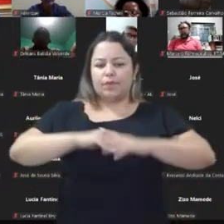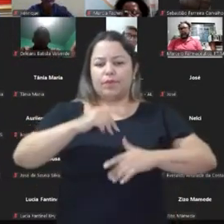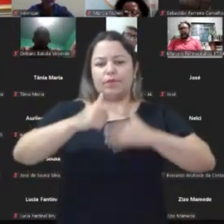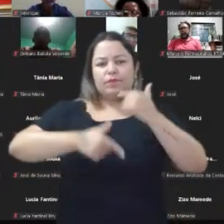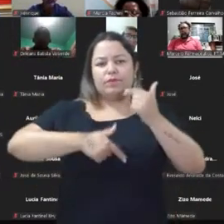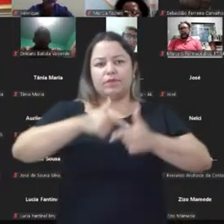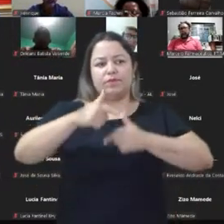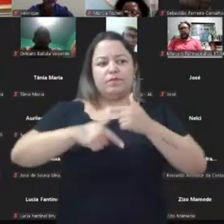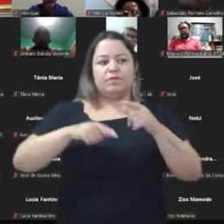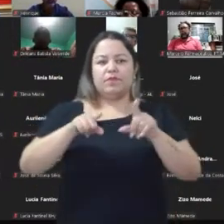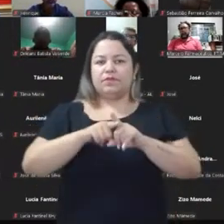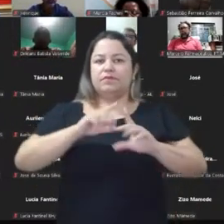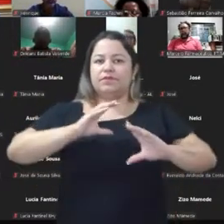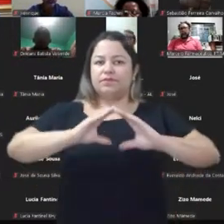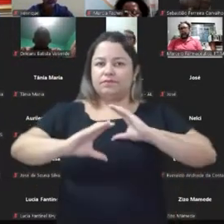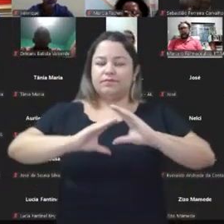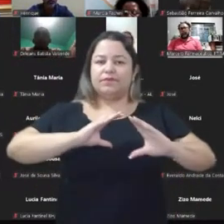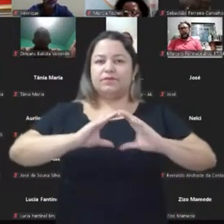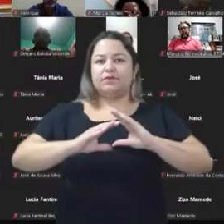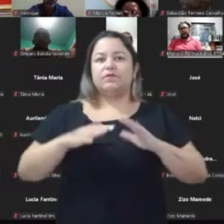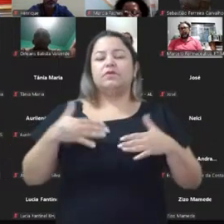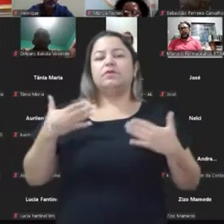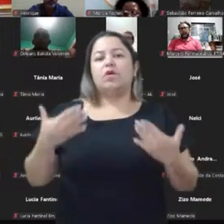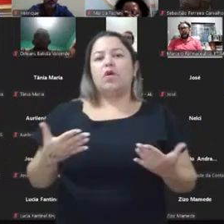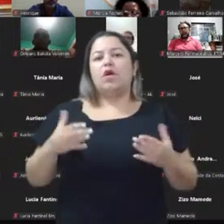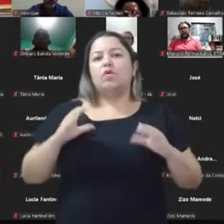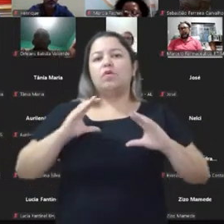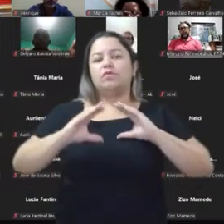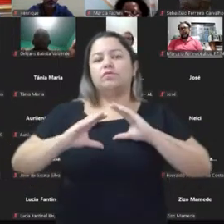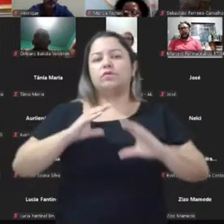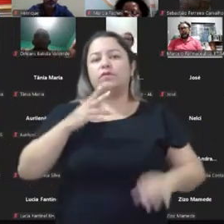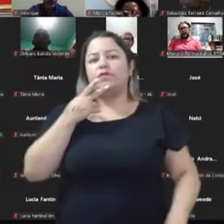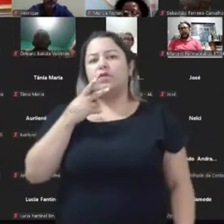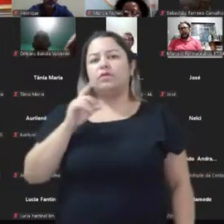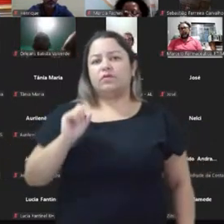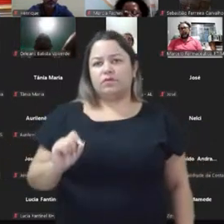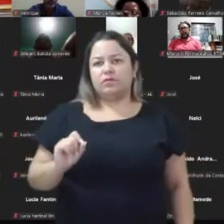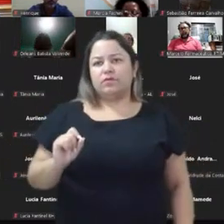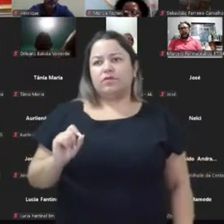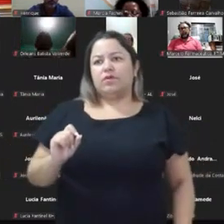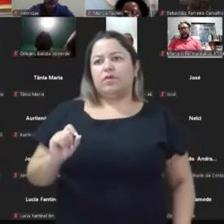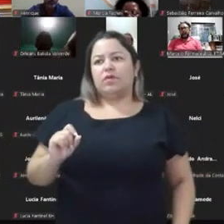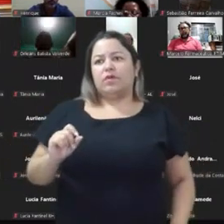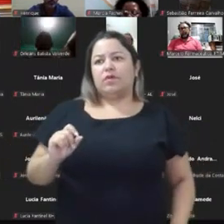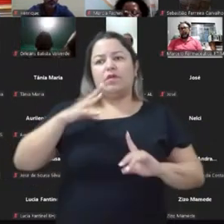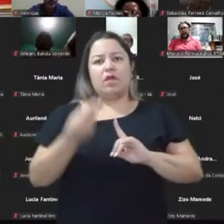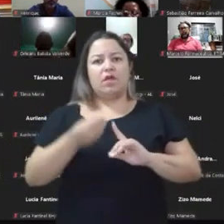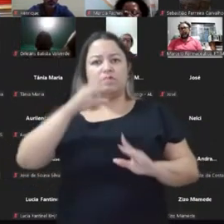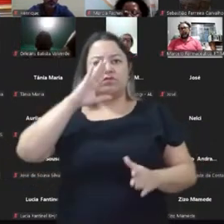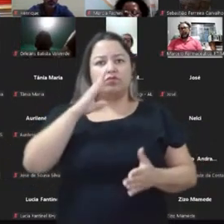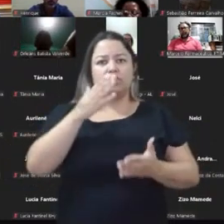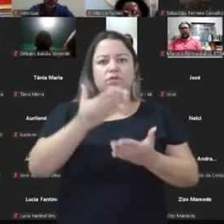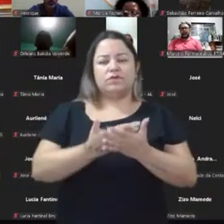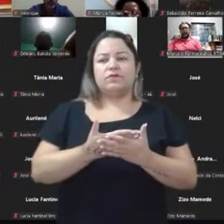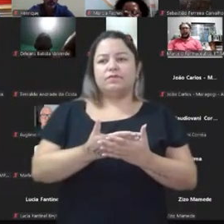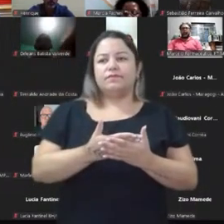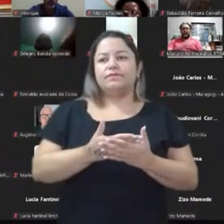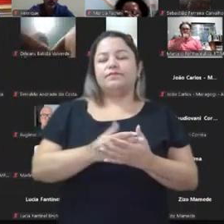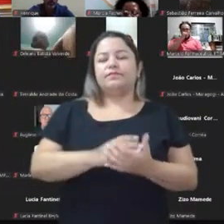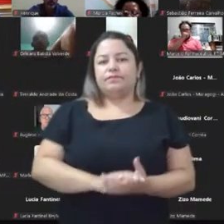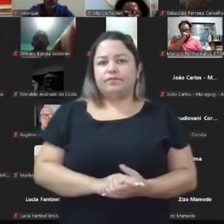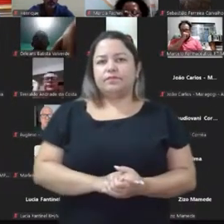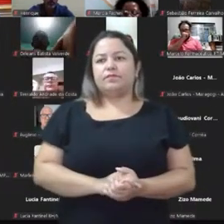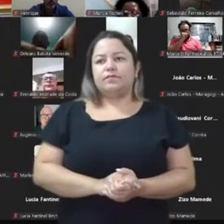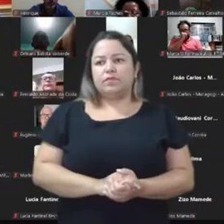eficiente na comunicação. Comunicação, como foi falado aqui, é a arte de convencer. Não é só...